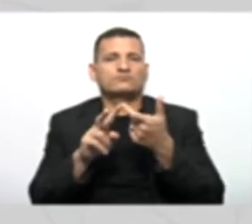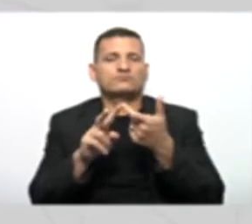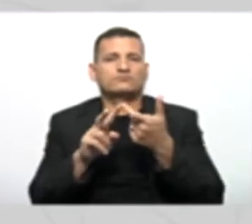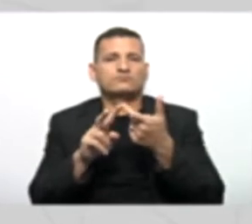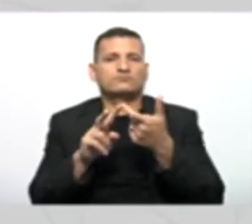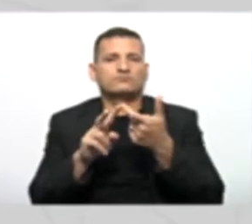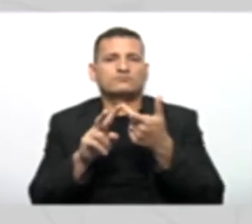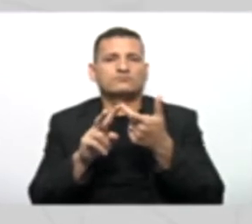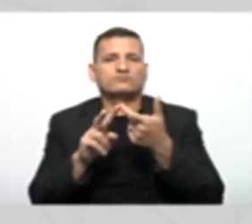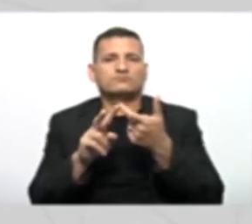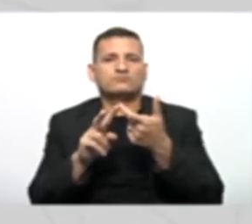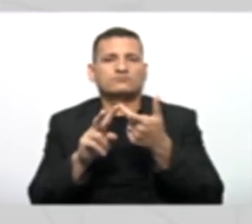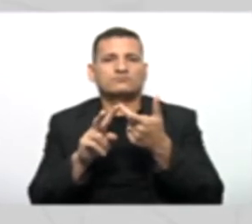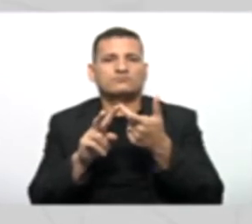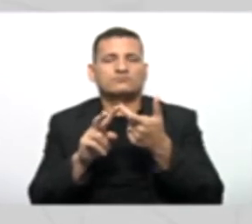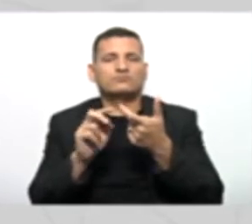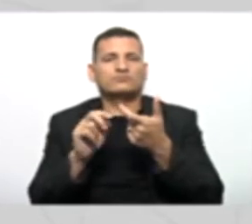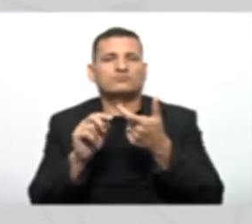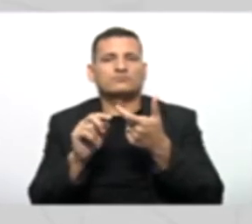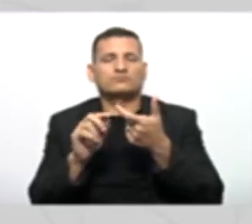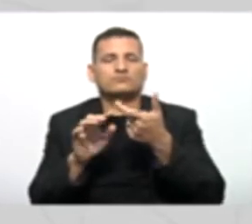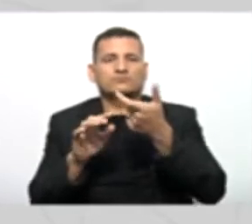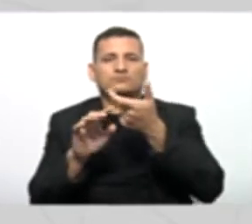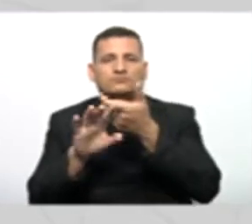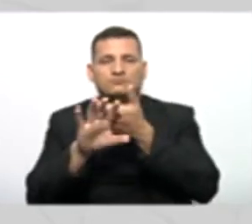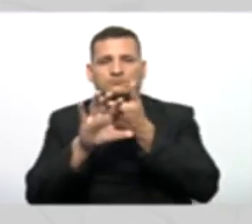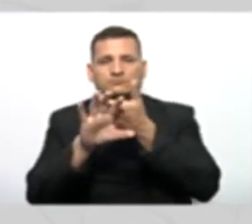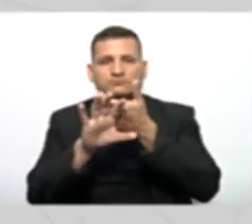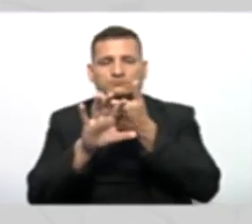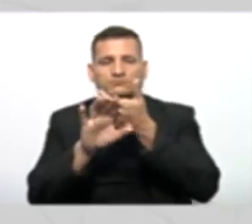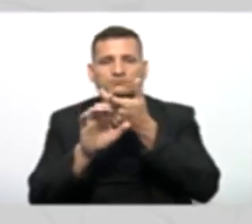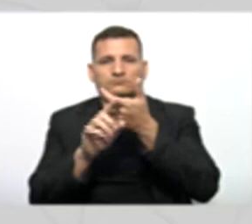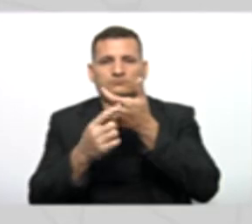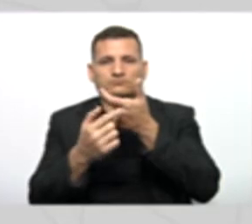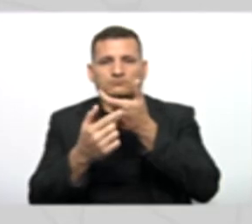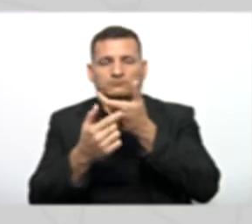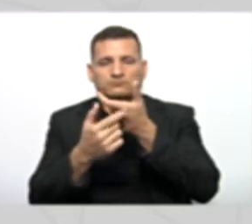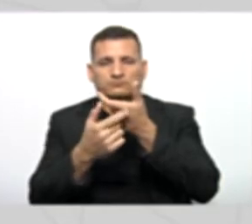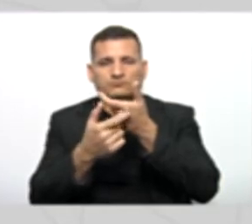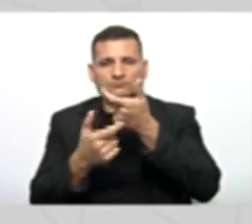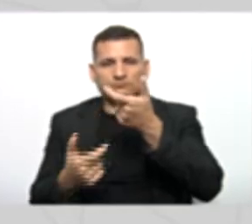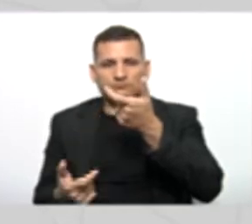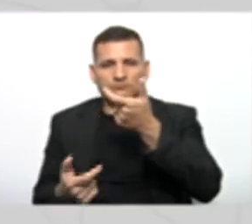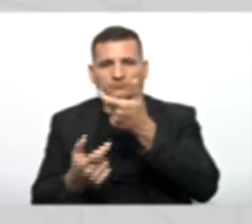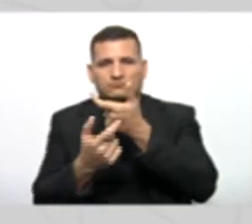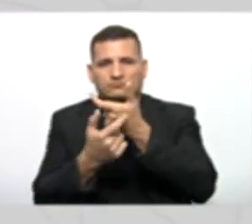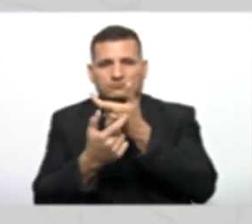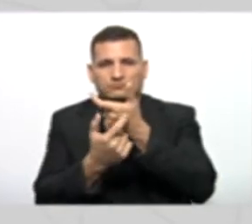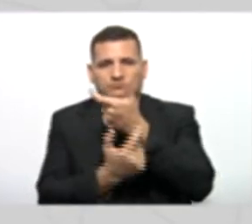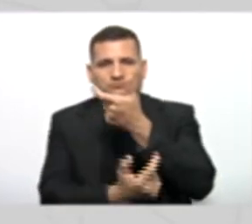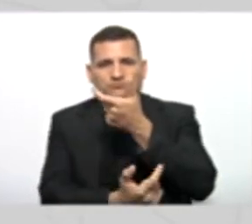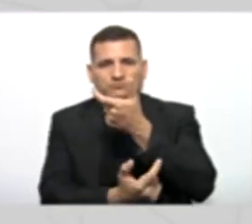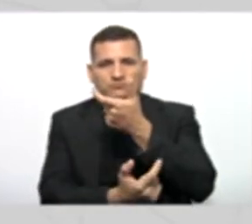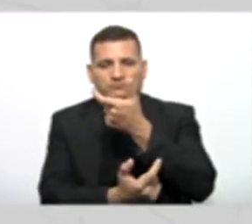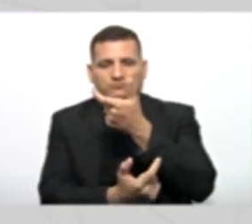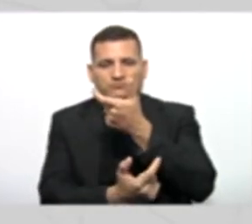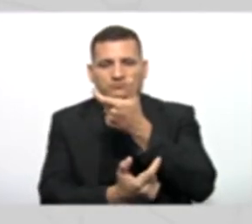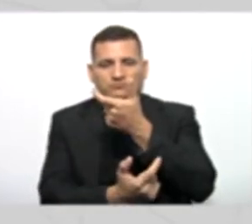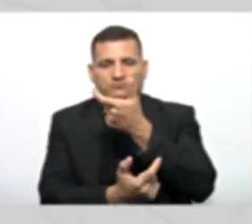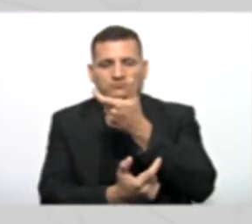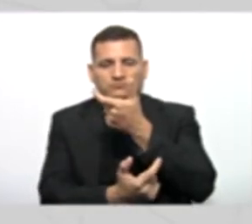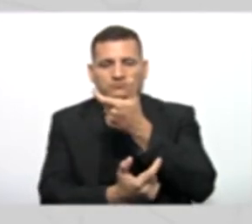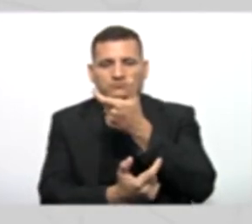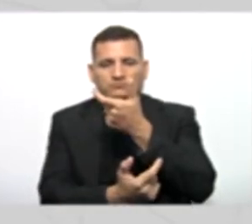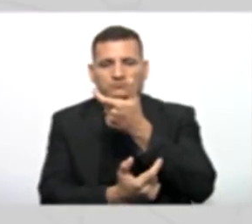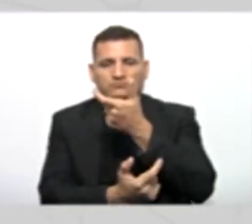pessoa física e jurídica. Ou seja, nós vamos separar aquelas características que diferenciam uma da outra, tanto a pessoa